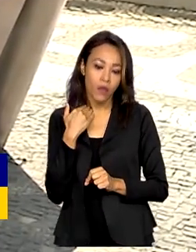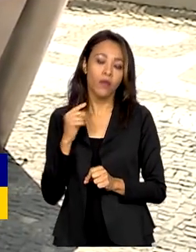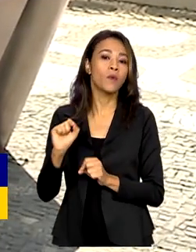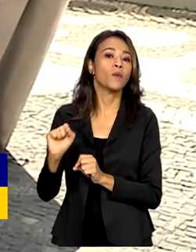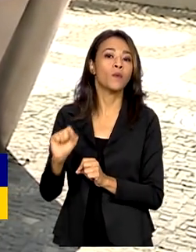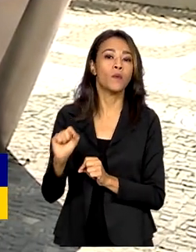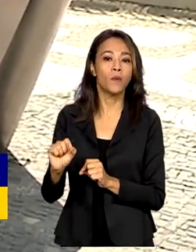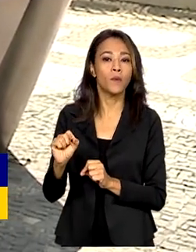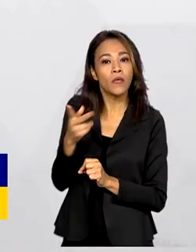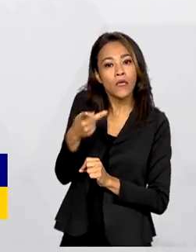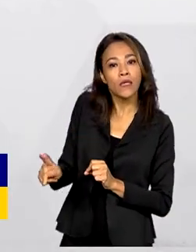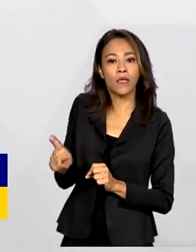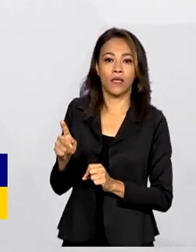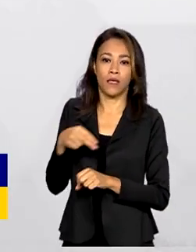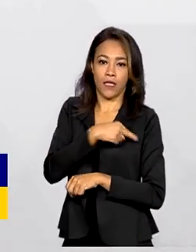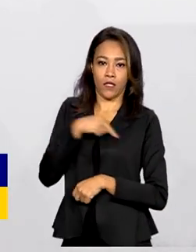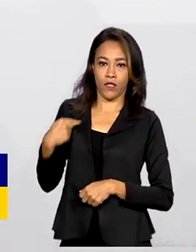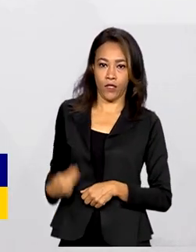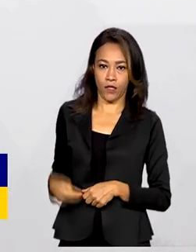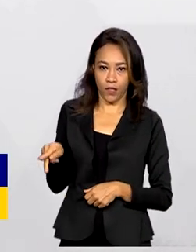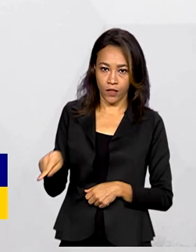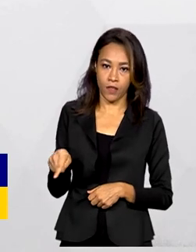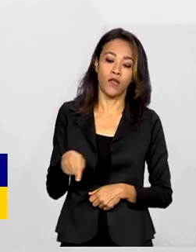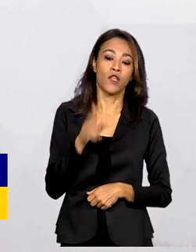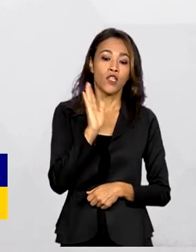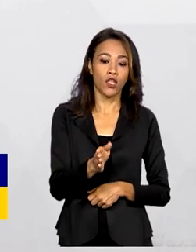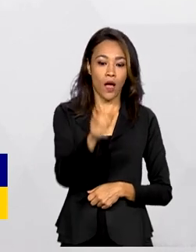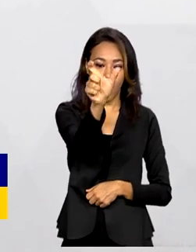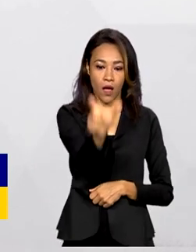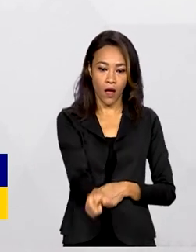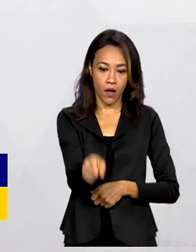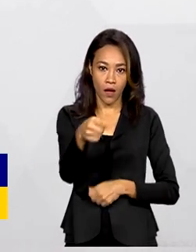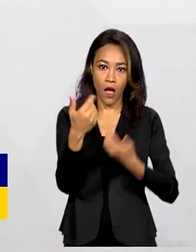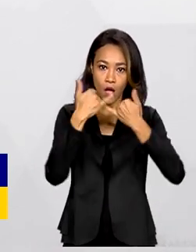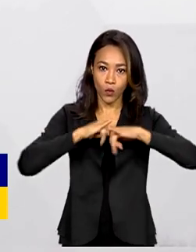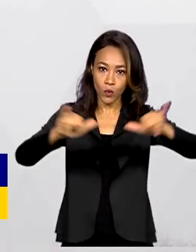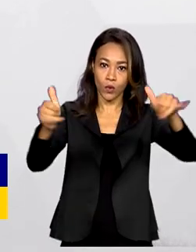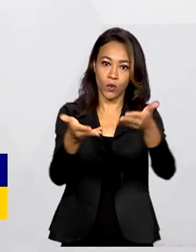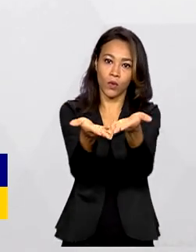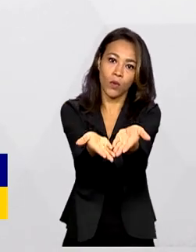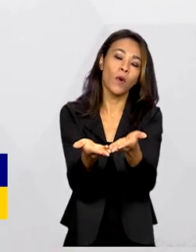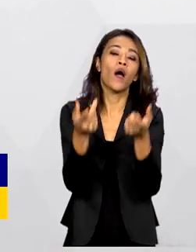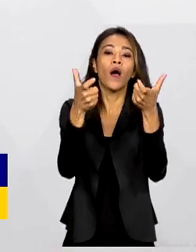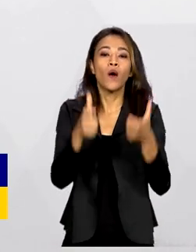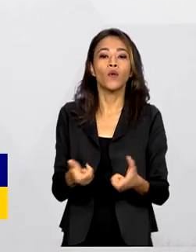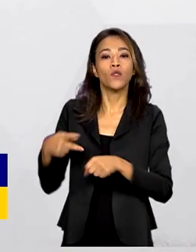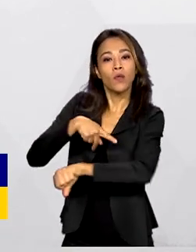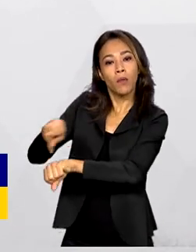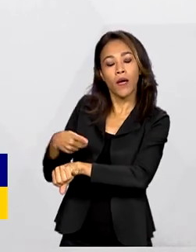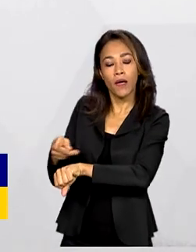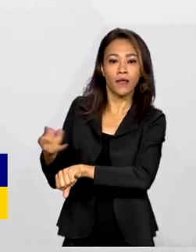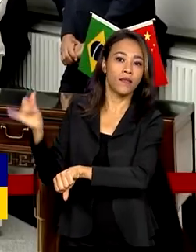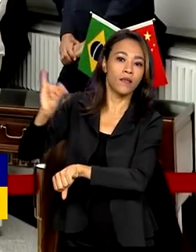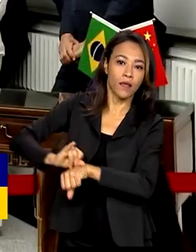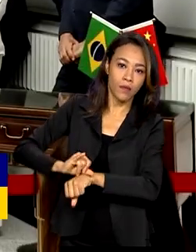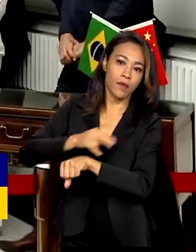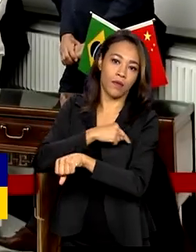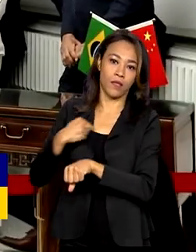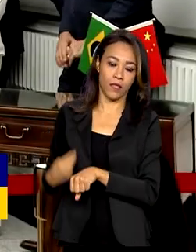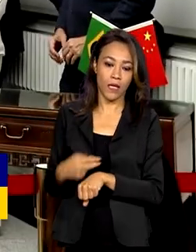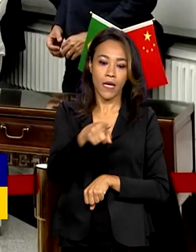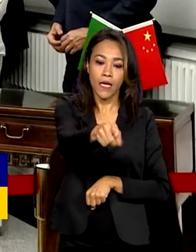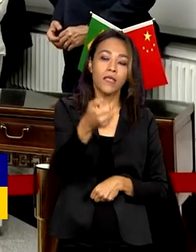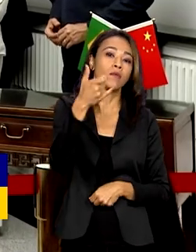Desenvolvimento Chinês. O anúncio foi feito por Aloysio Mercadante, em Pequim, na China. Segundo o Mercadante, os